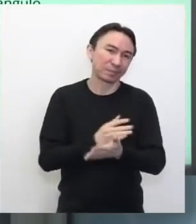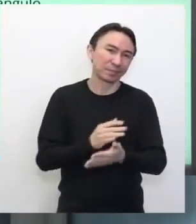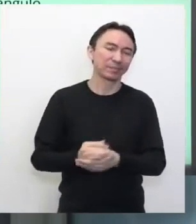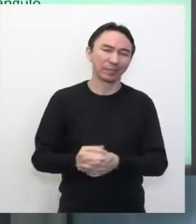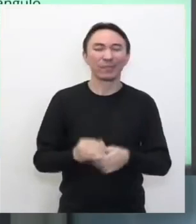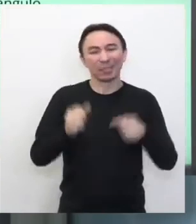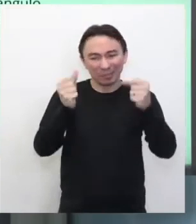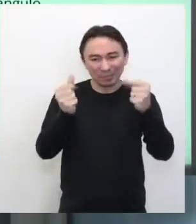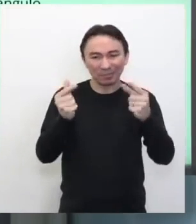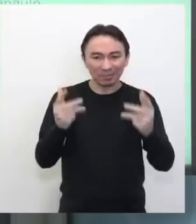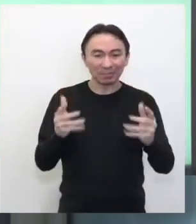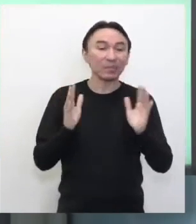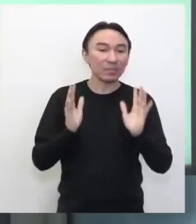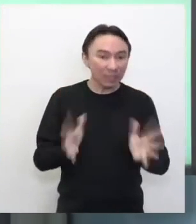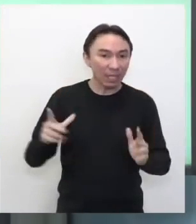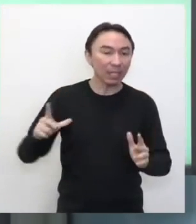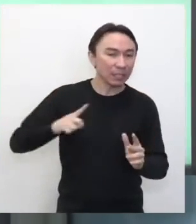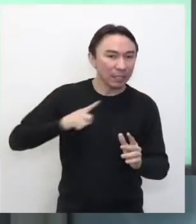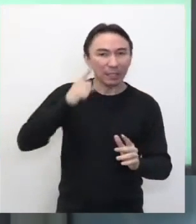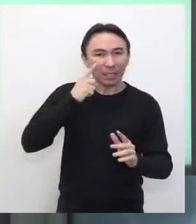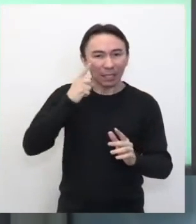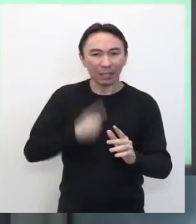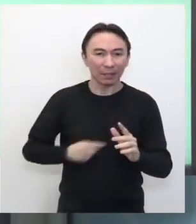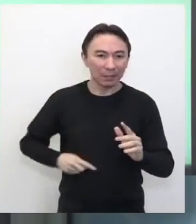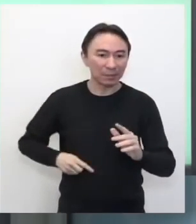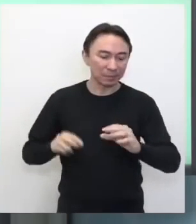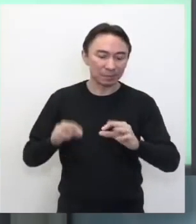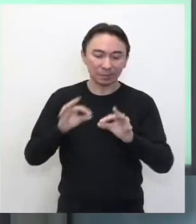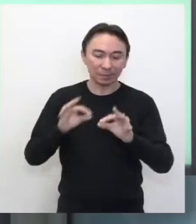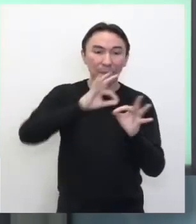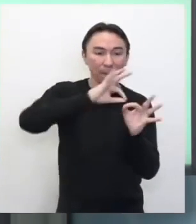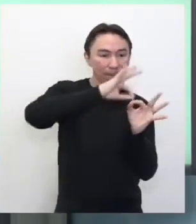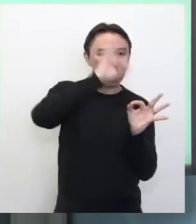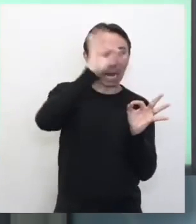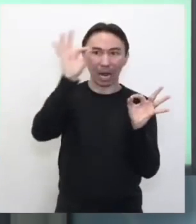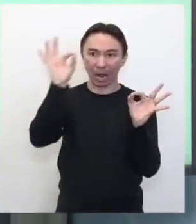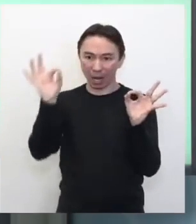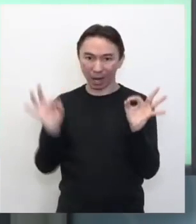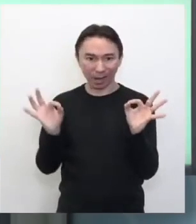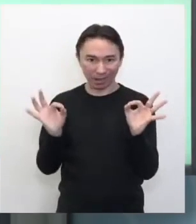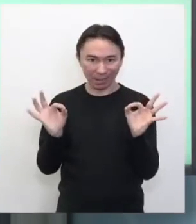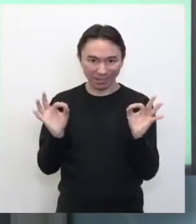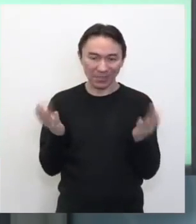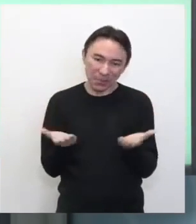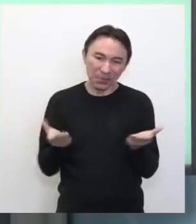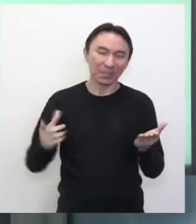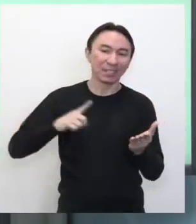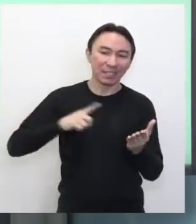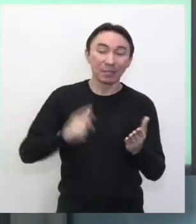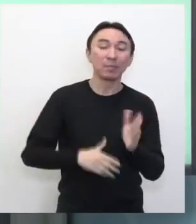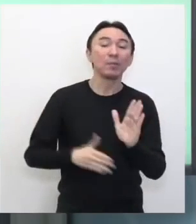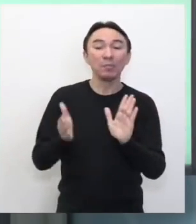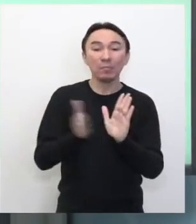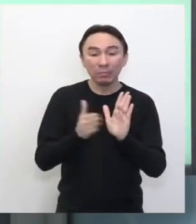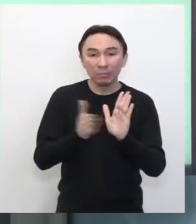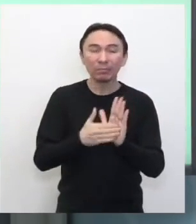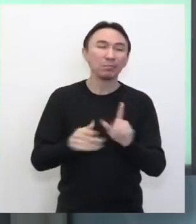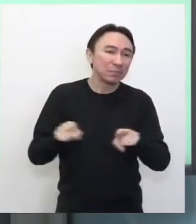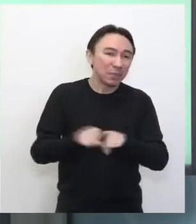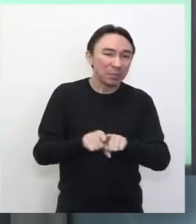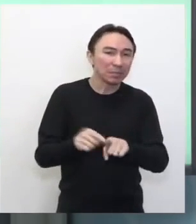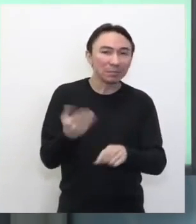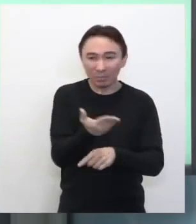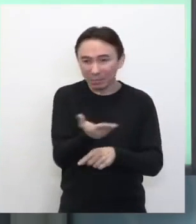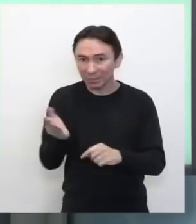transferidor, né? Sim. Nós comentamos ali do transferidor e hoje eu vim com uma proposta aí para vocês também, se vocês quiserem, inclusive,